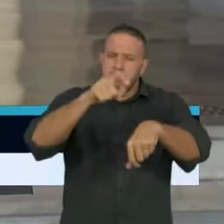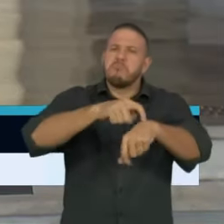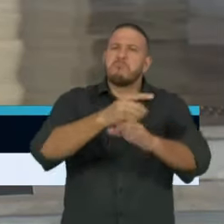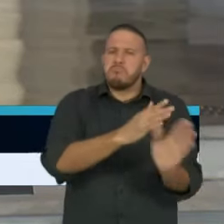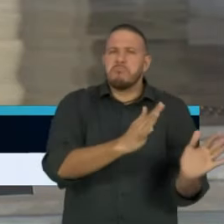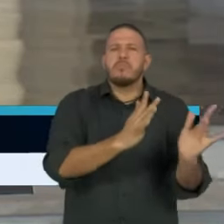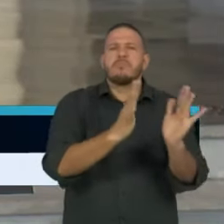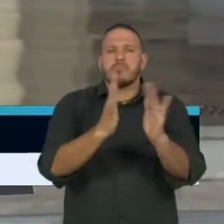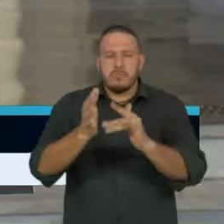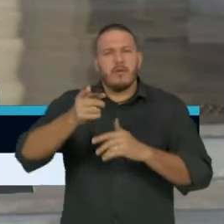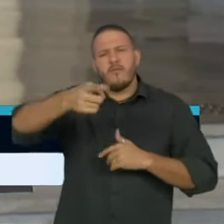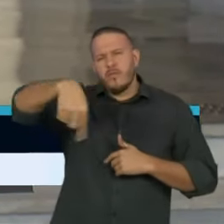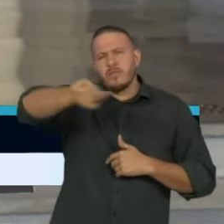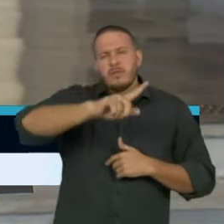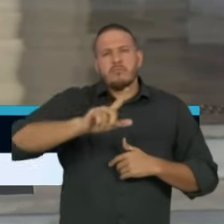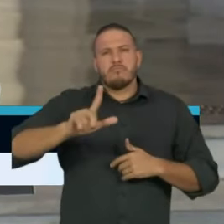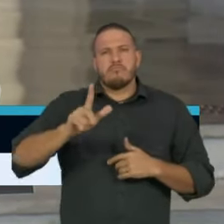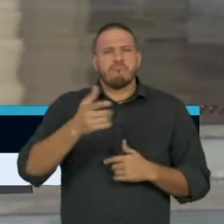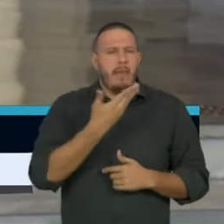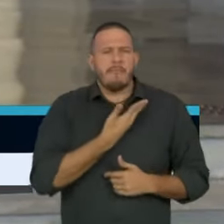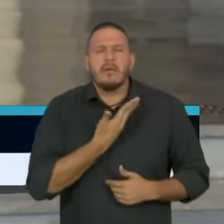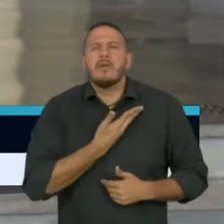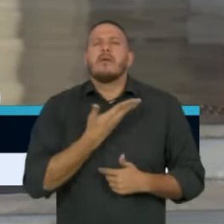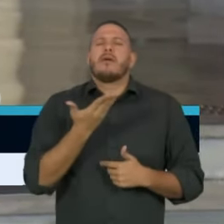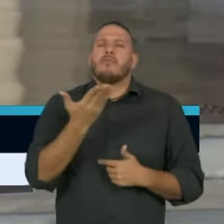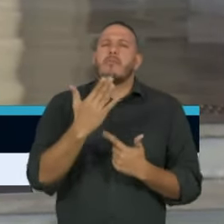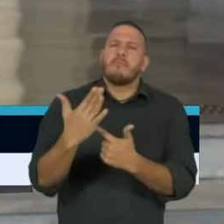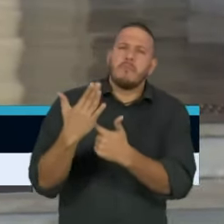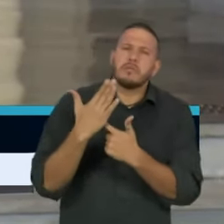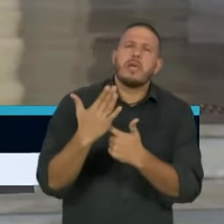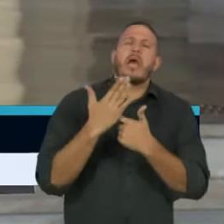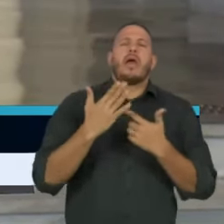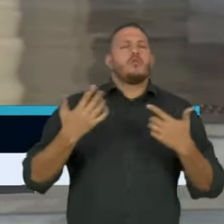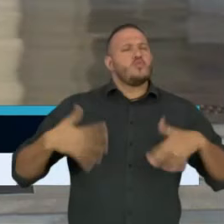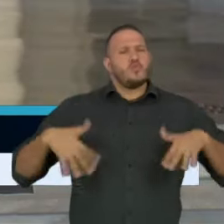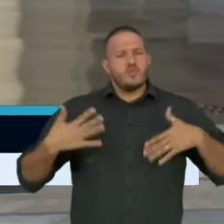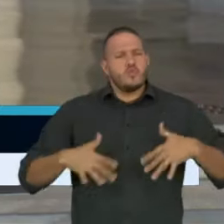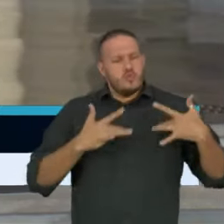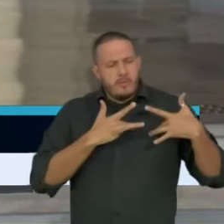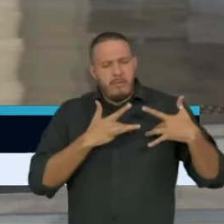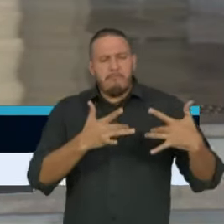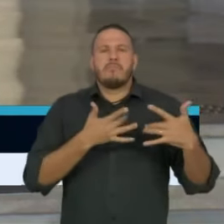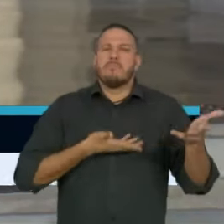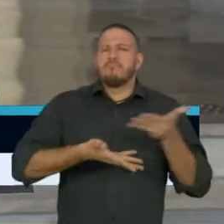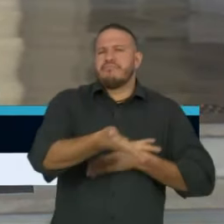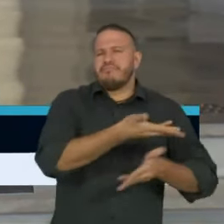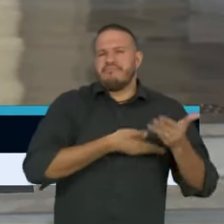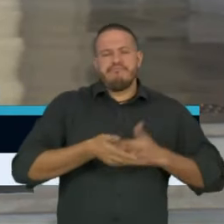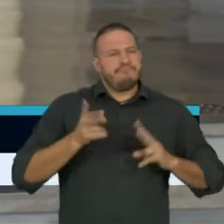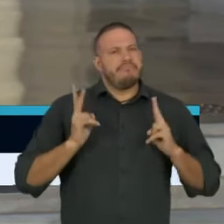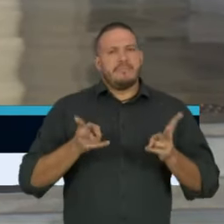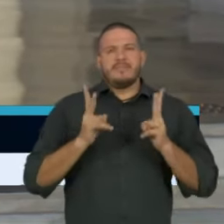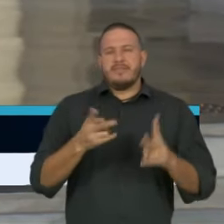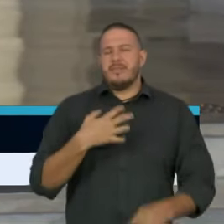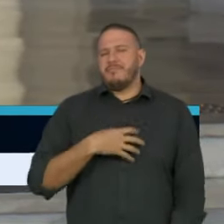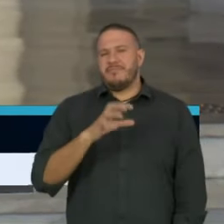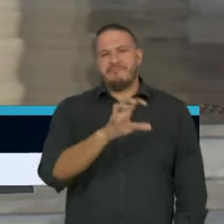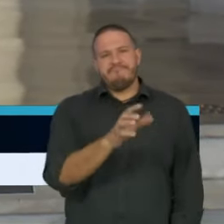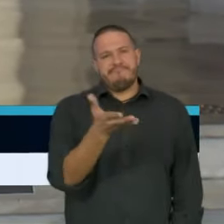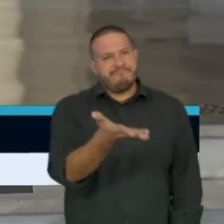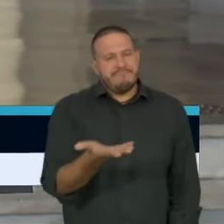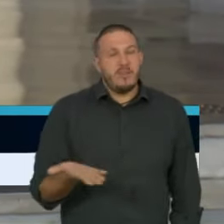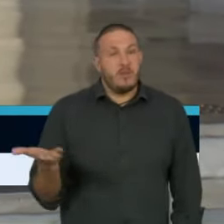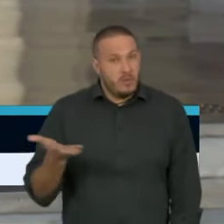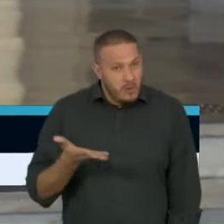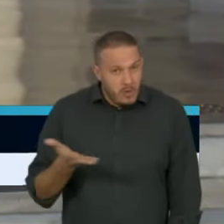não como imprensa, mas como amigos, demonstraram toda a solidariedade, como sempre foi. Então, hoje é o